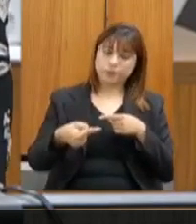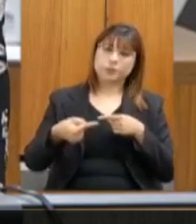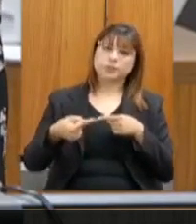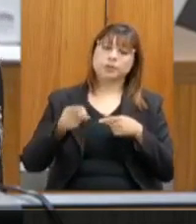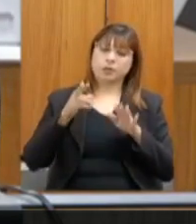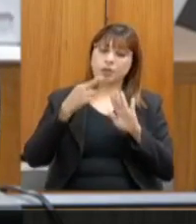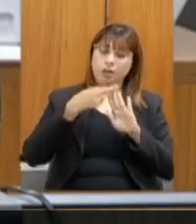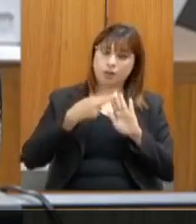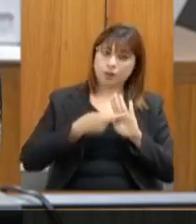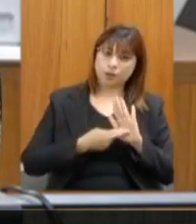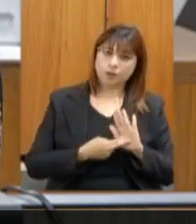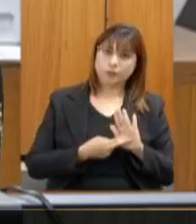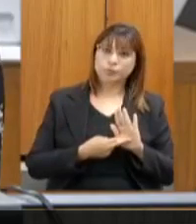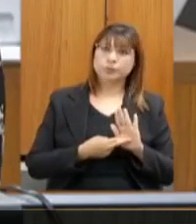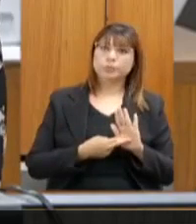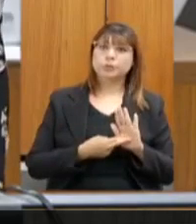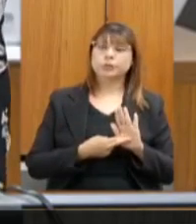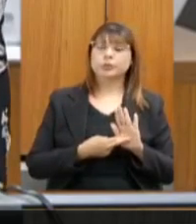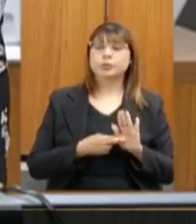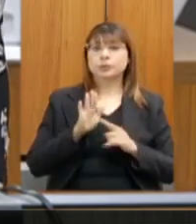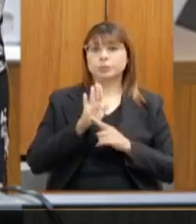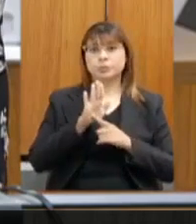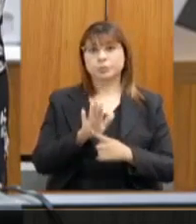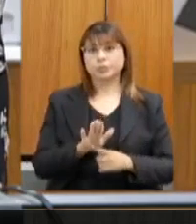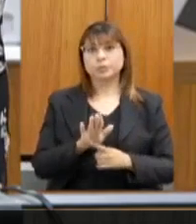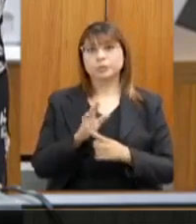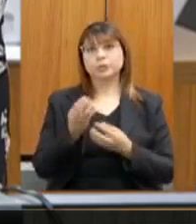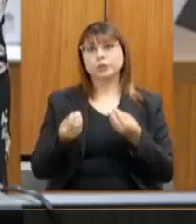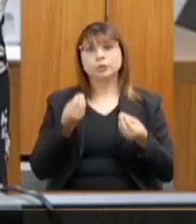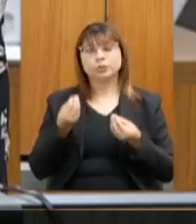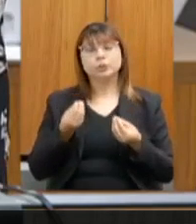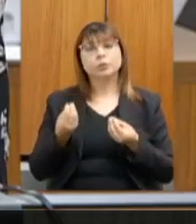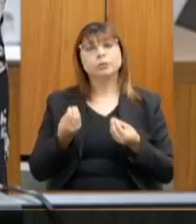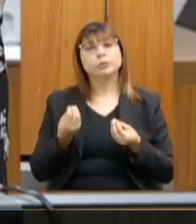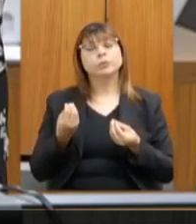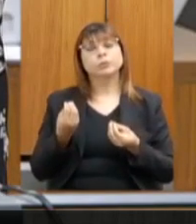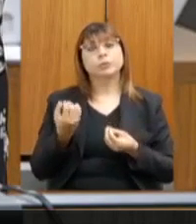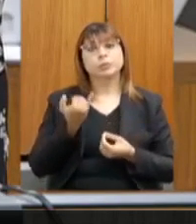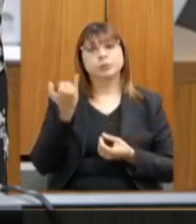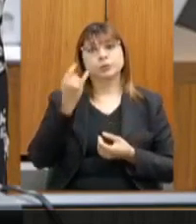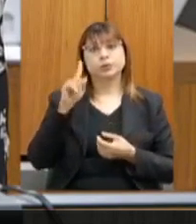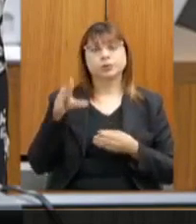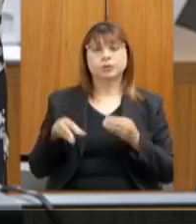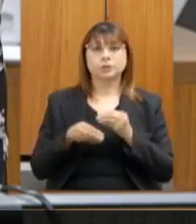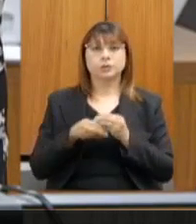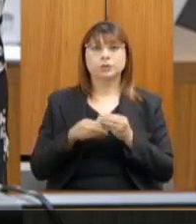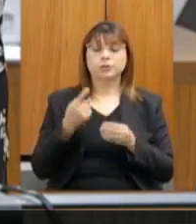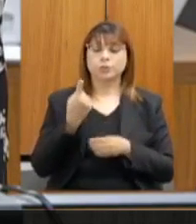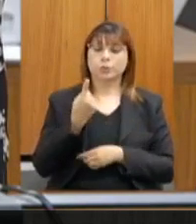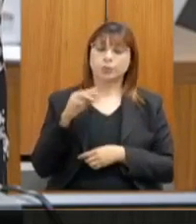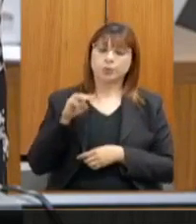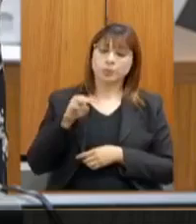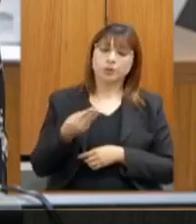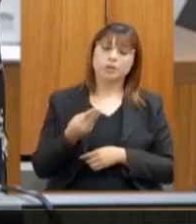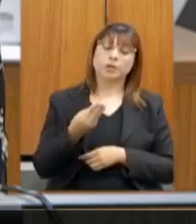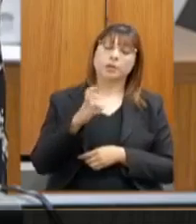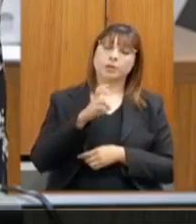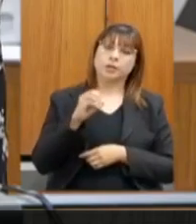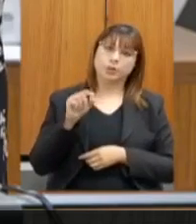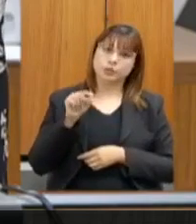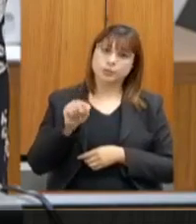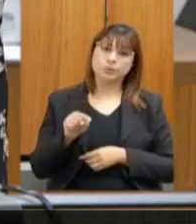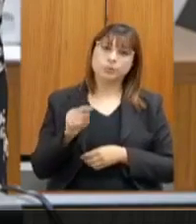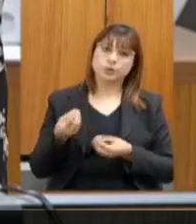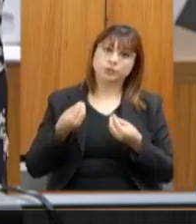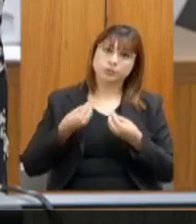relatório mostrando para você o impacto positivo da emenda parlamentar de um milhão e meio que tivemos a honra de receber